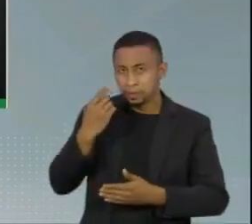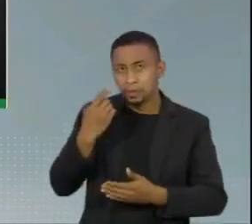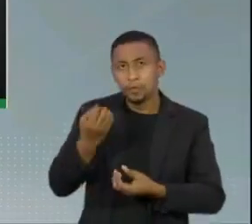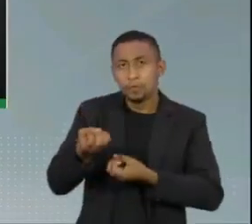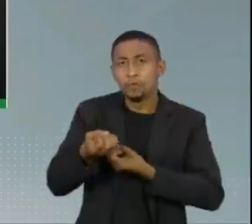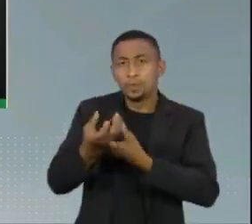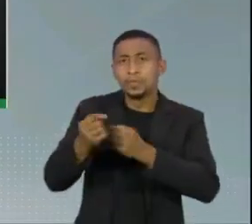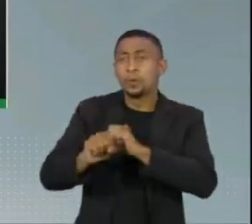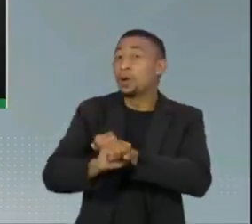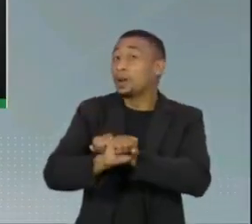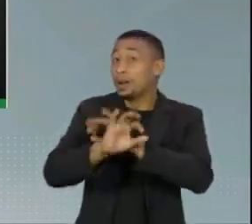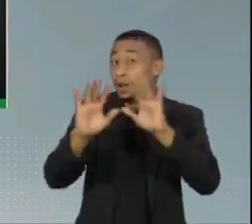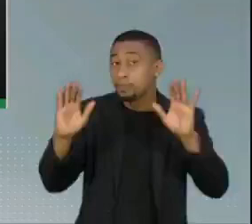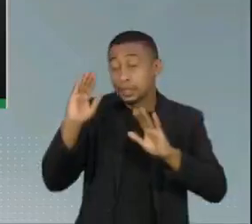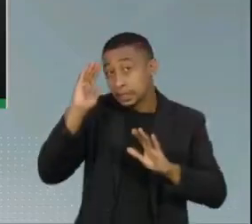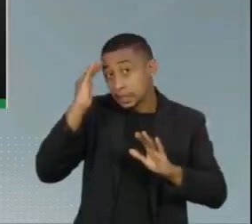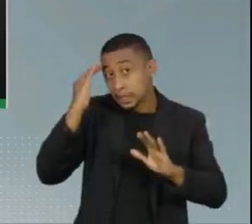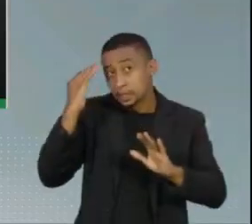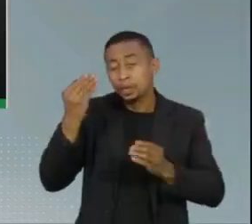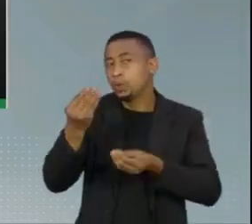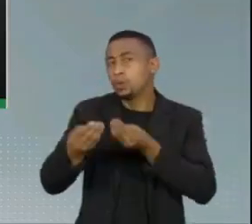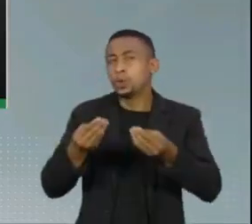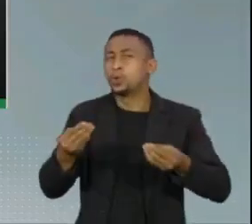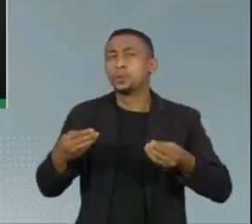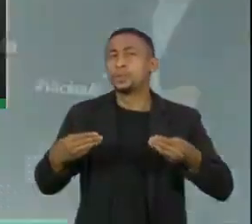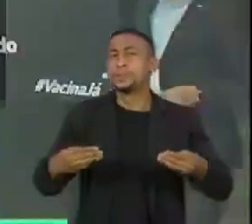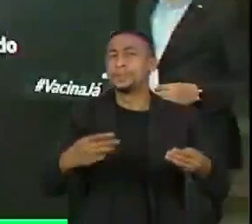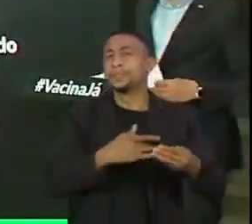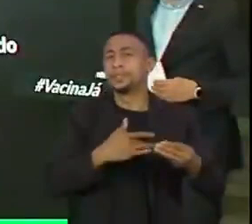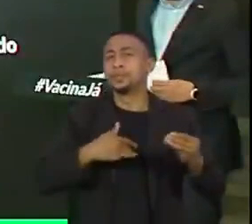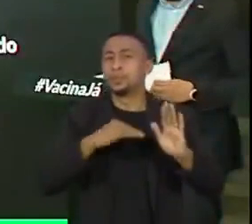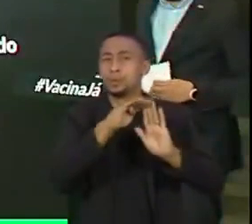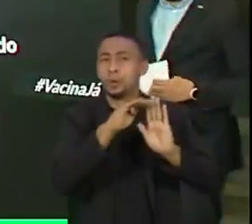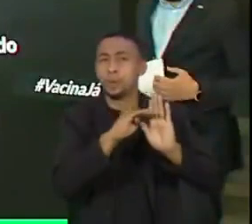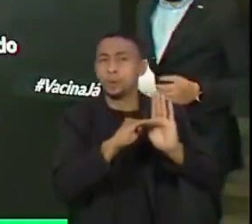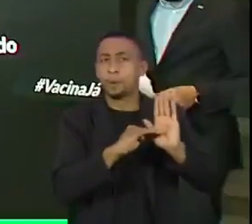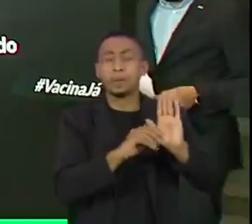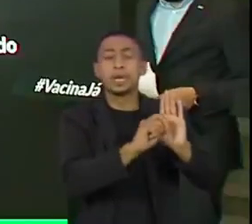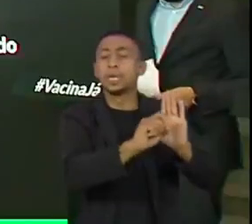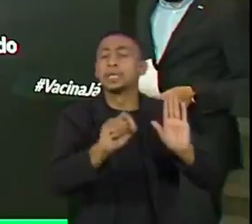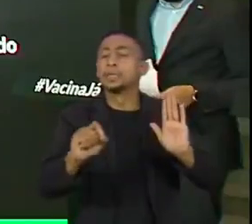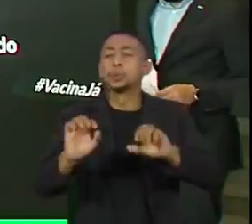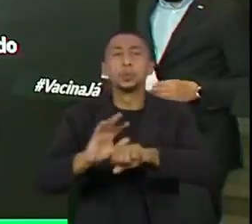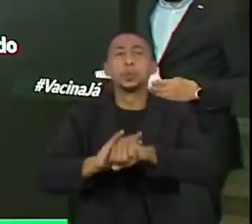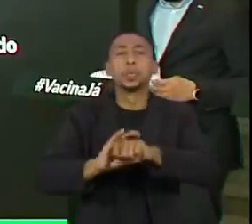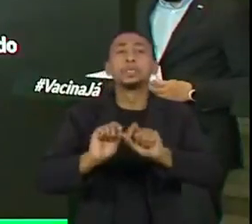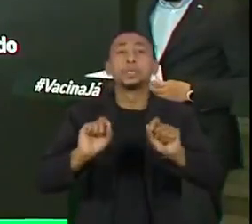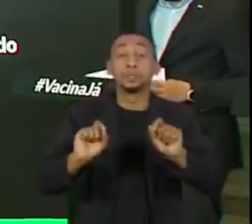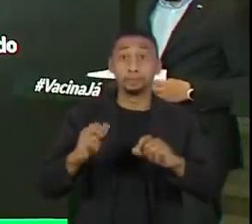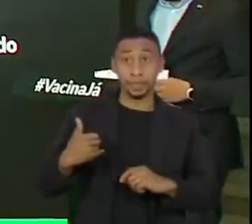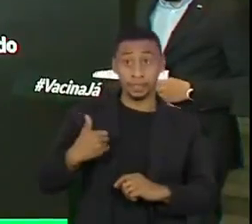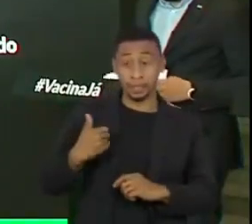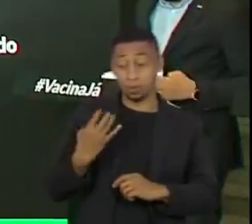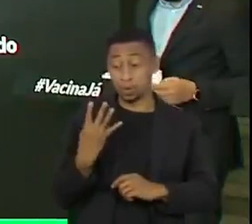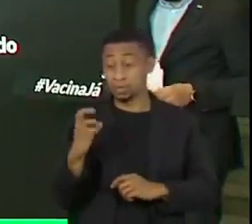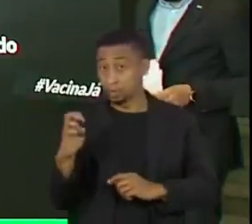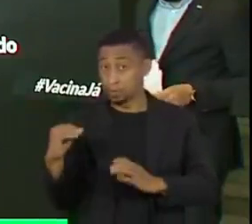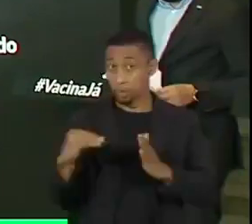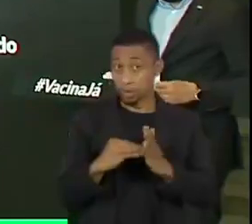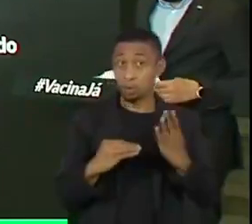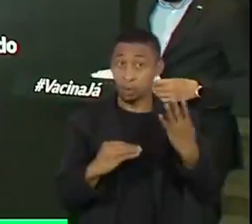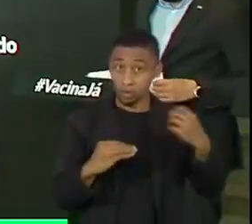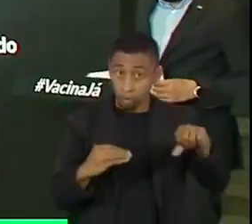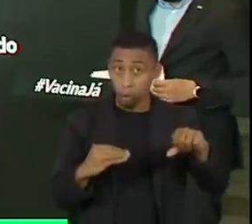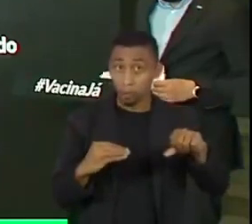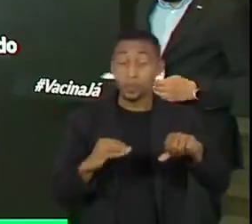quais são as comorbidades definidas pelo Ministério da Saúde. Então, serão vacinados de 45 a 59 anos com